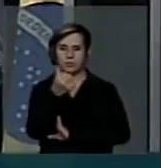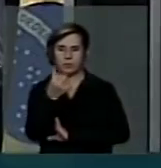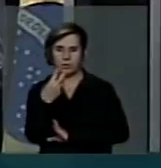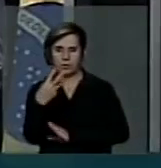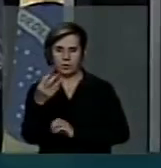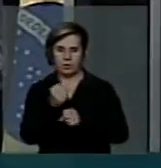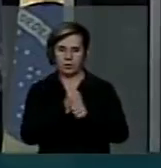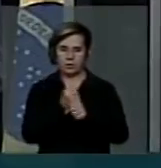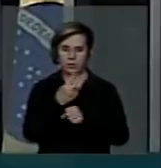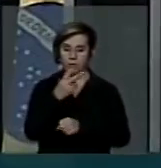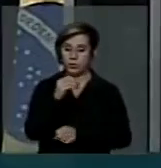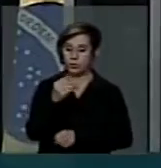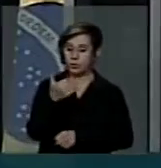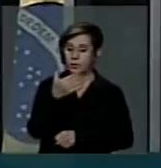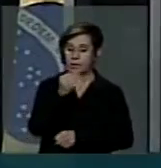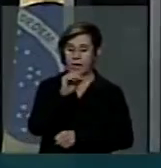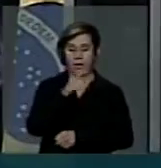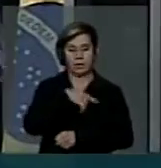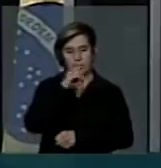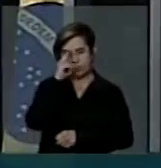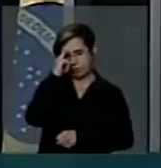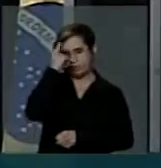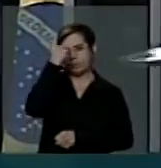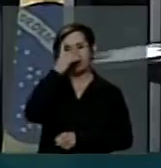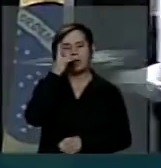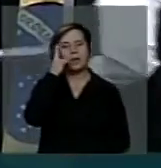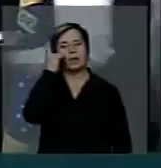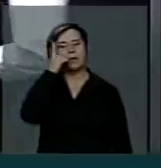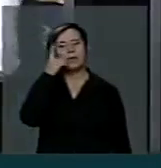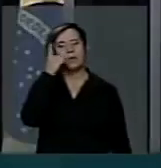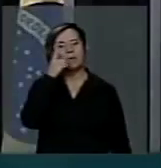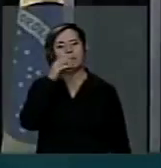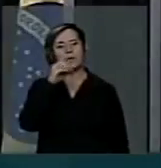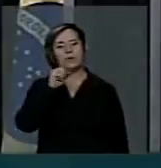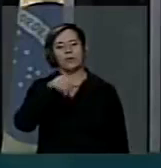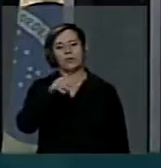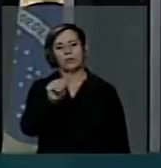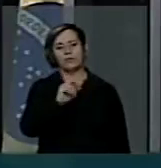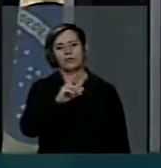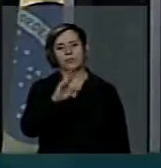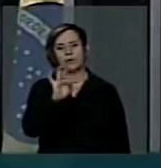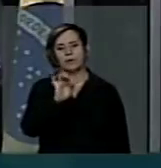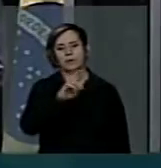2010, cujo autor é o ilustre deputado Osmar Terra,